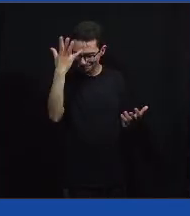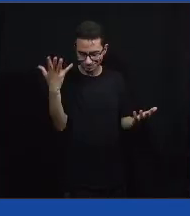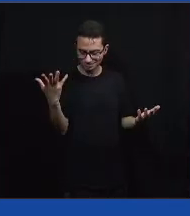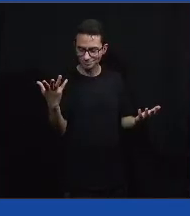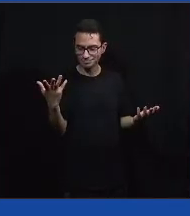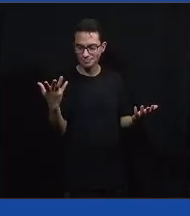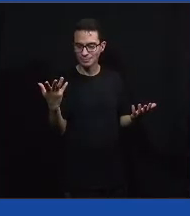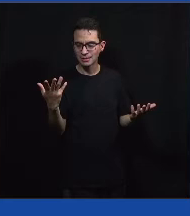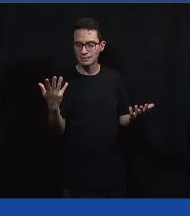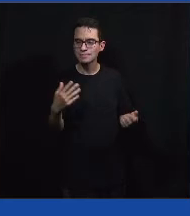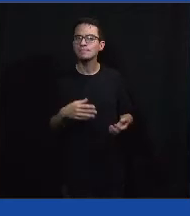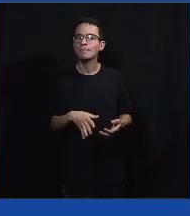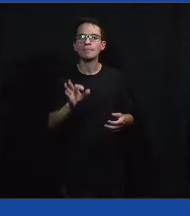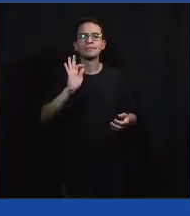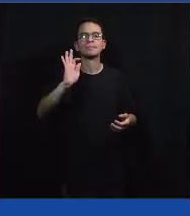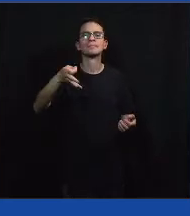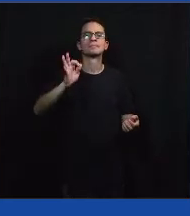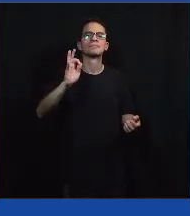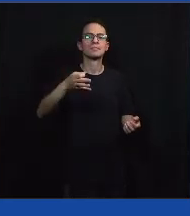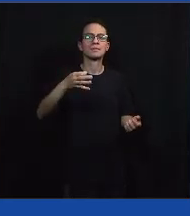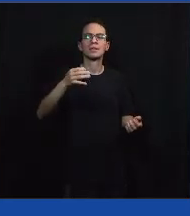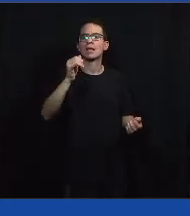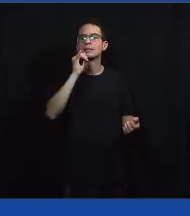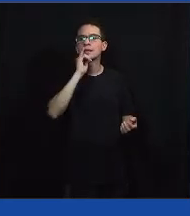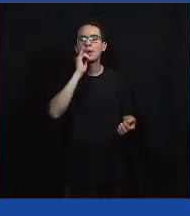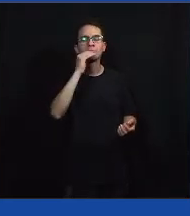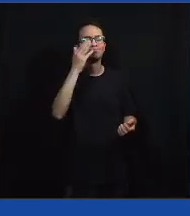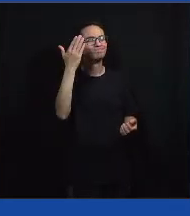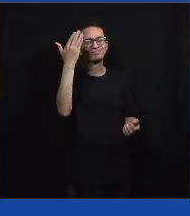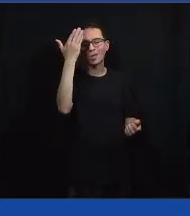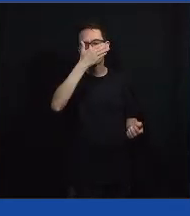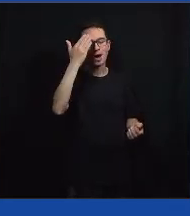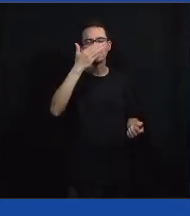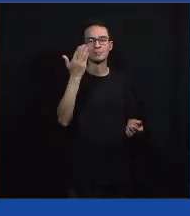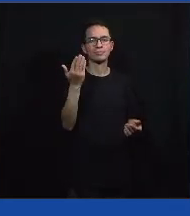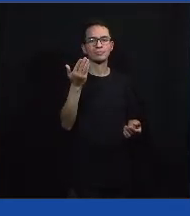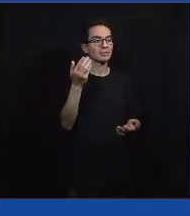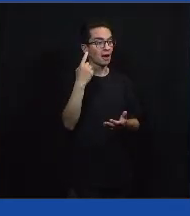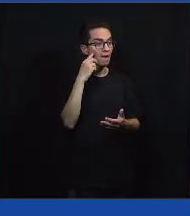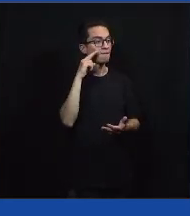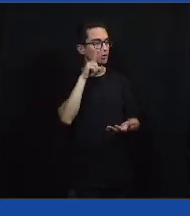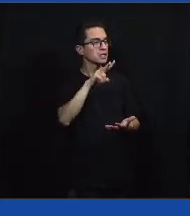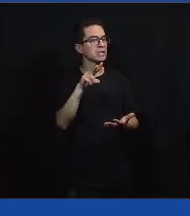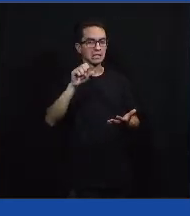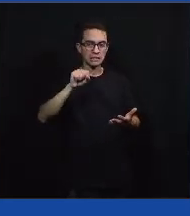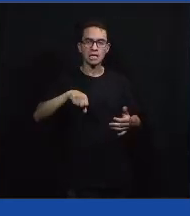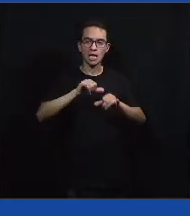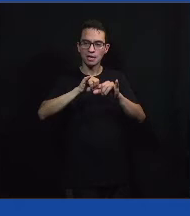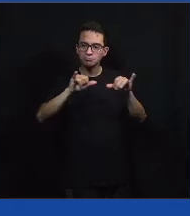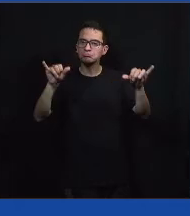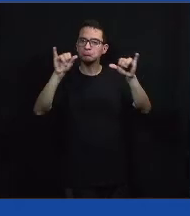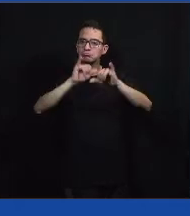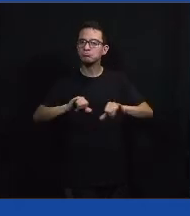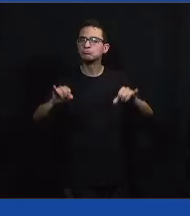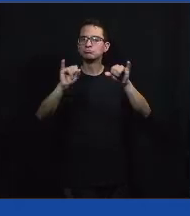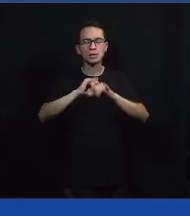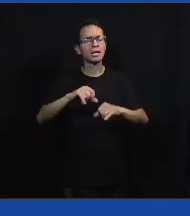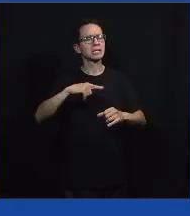É, e eu não estou vendo também... Eu vejo alguns jornais, né? Pensando na mídia, noticiando isso,